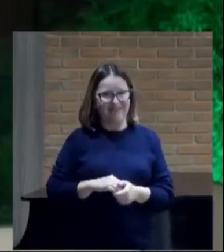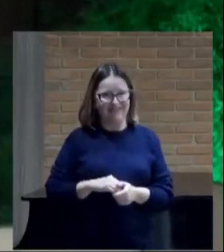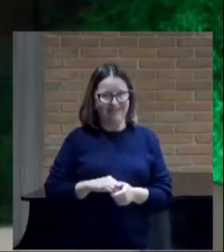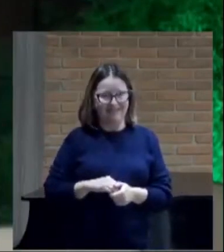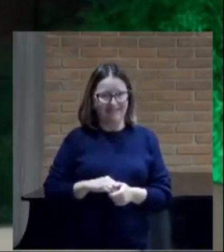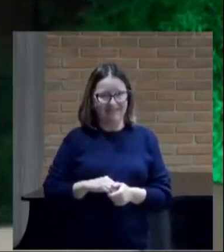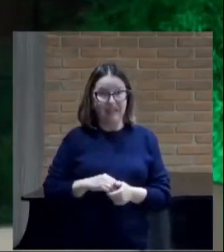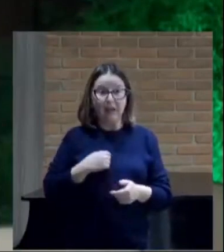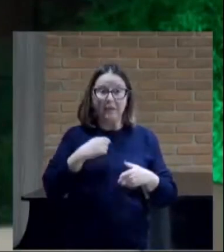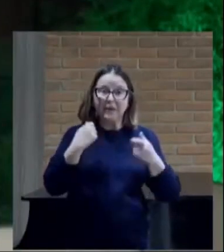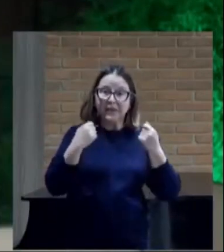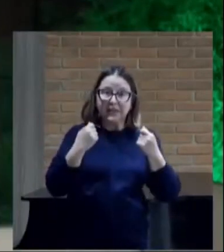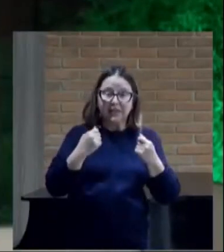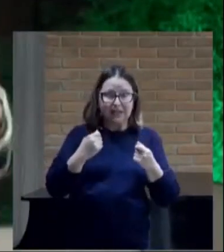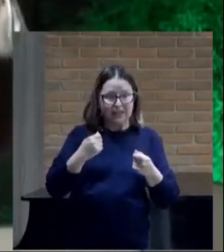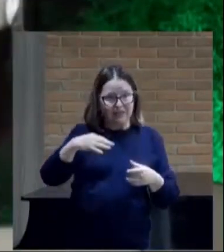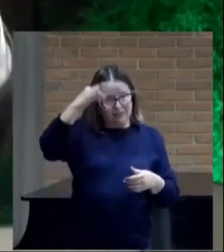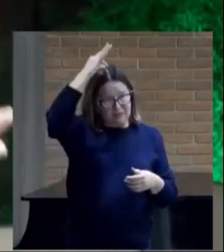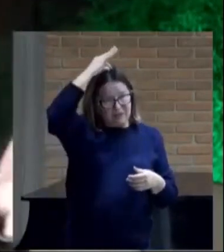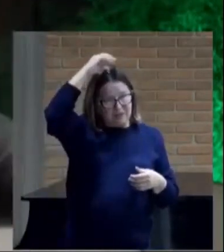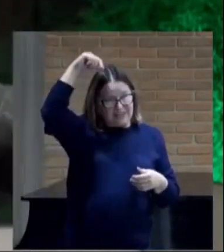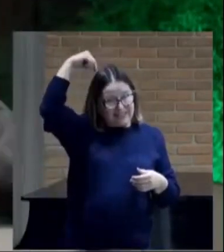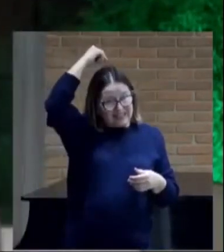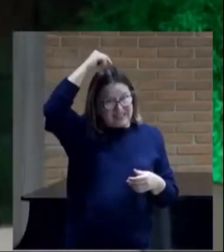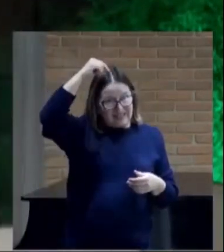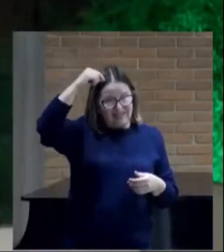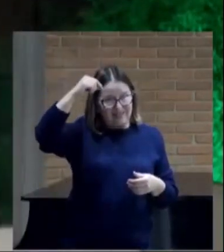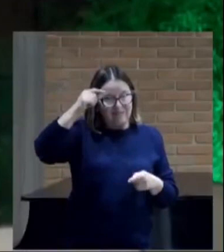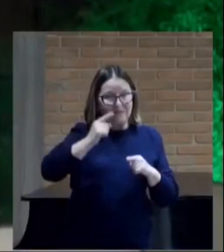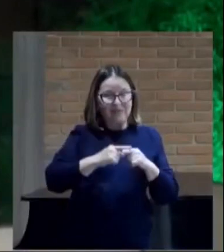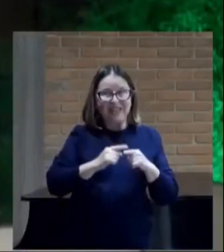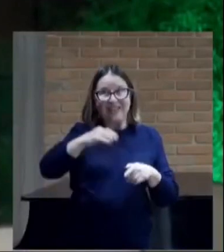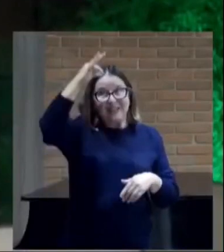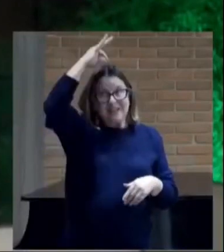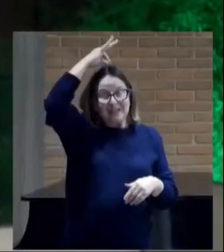eu preciso do espírito santo que é o espírito da verdade